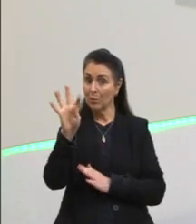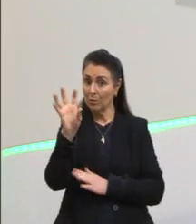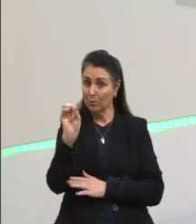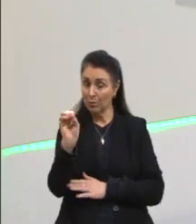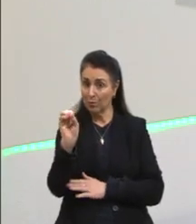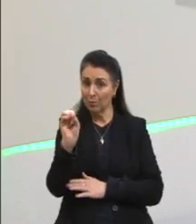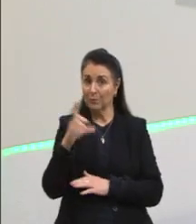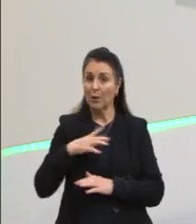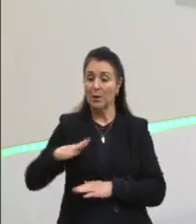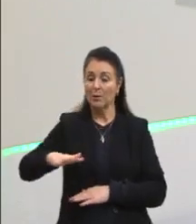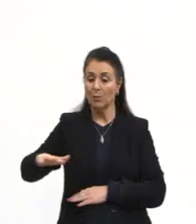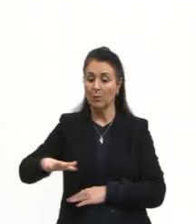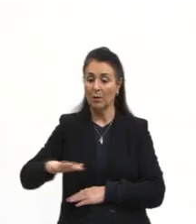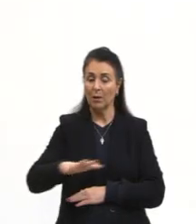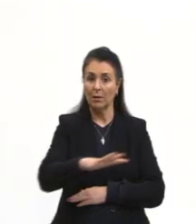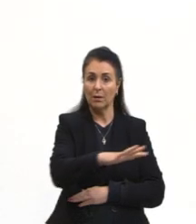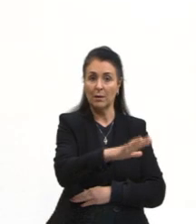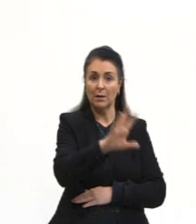Heptes.